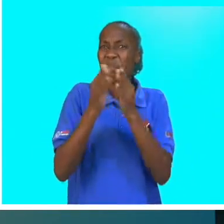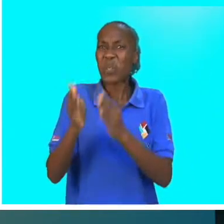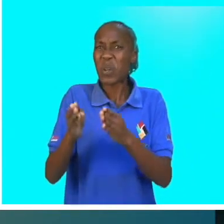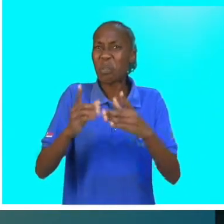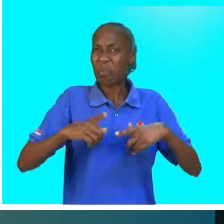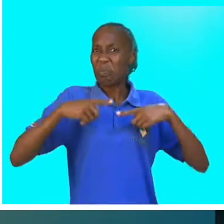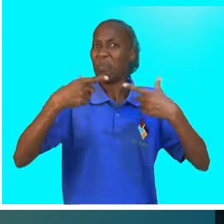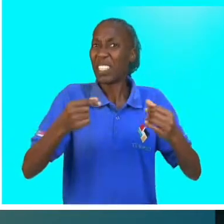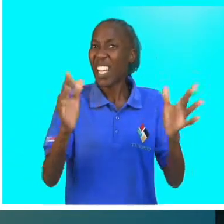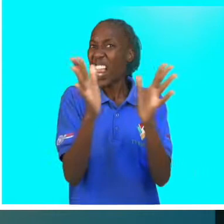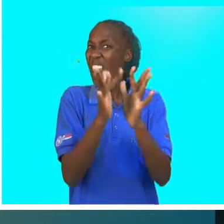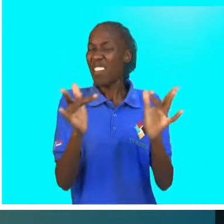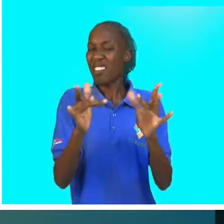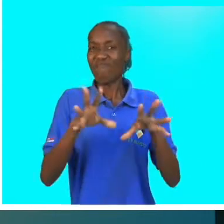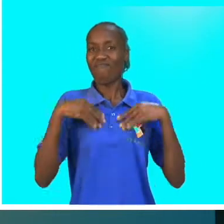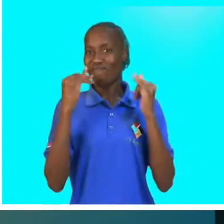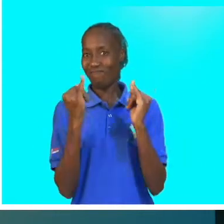disposta a ajudar-me de borla.